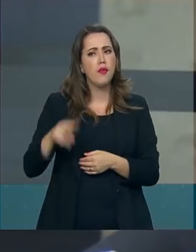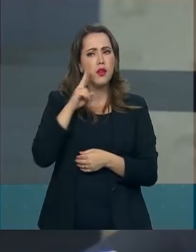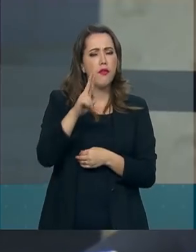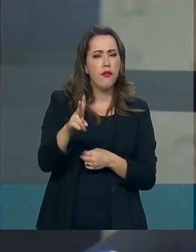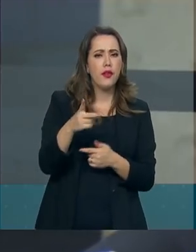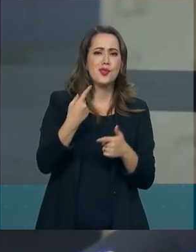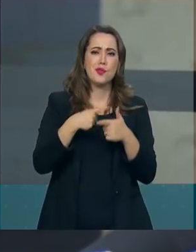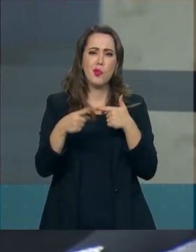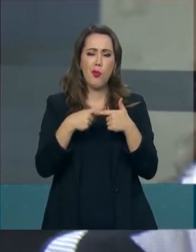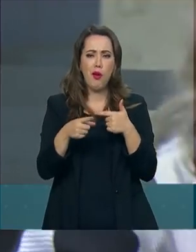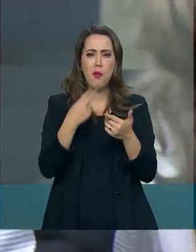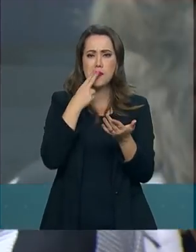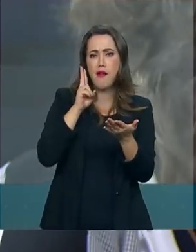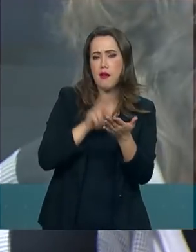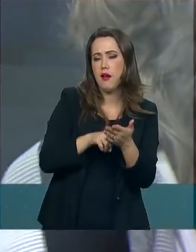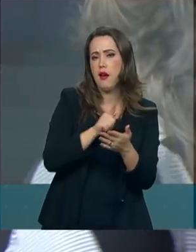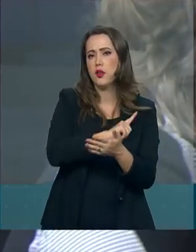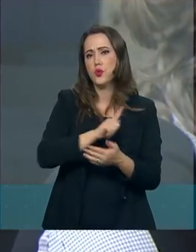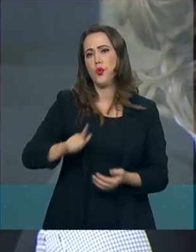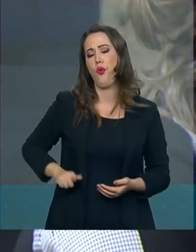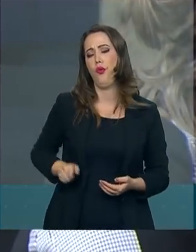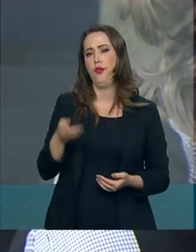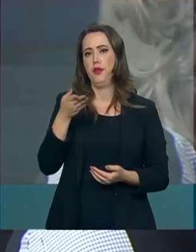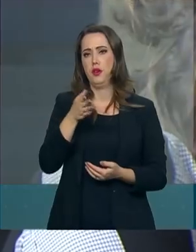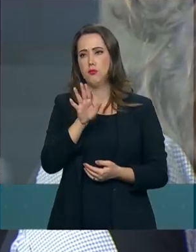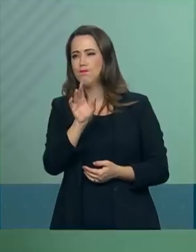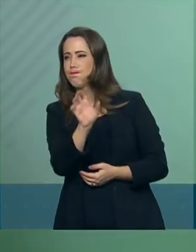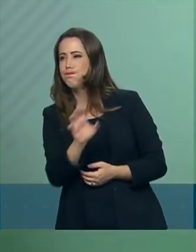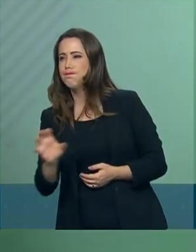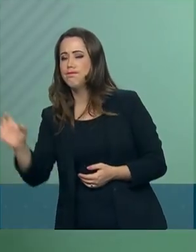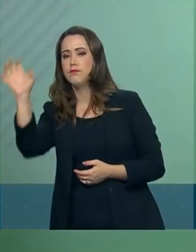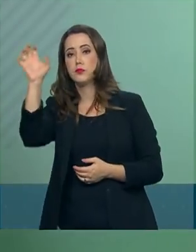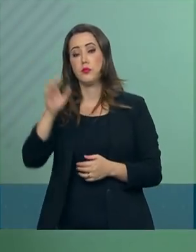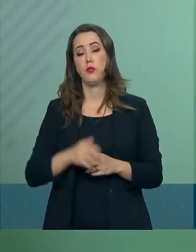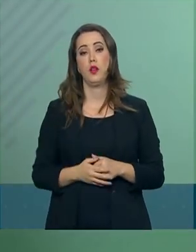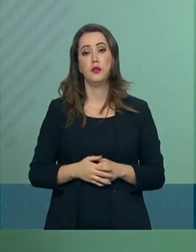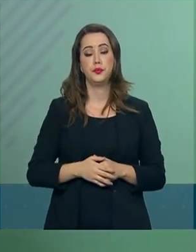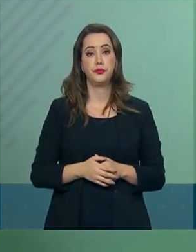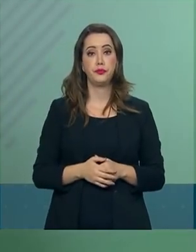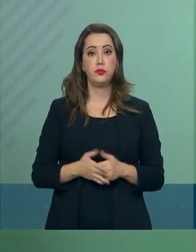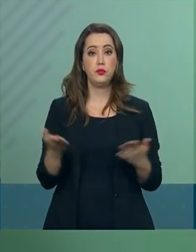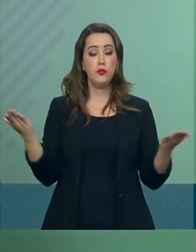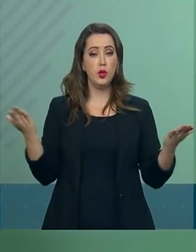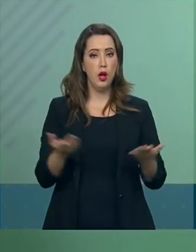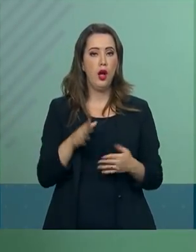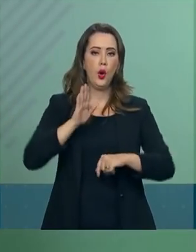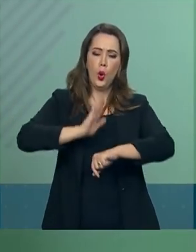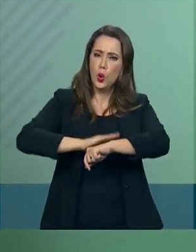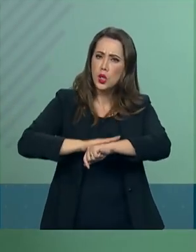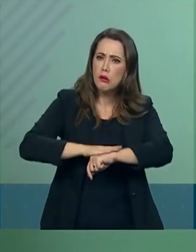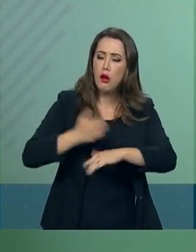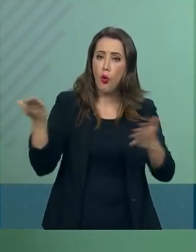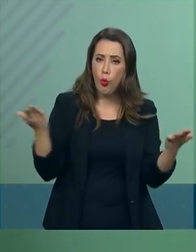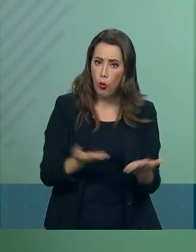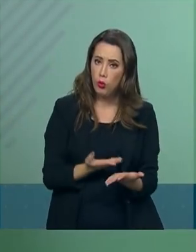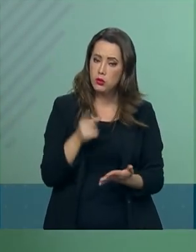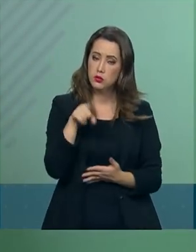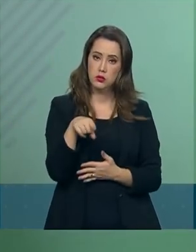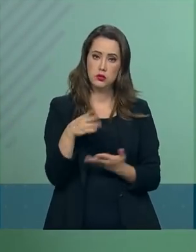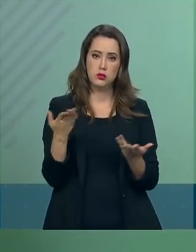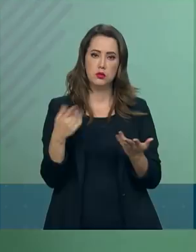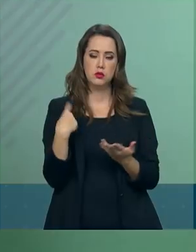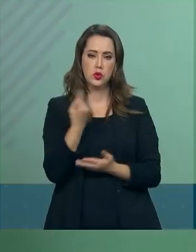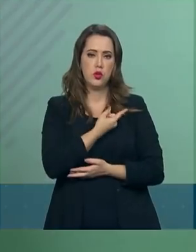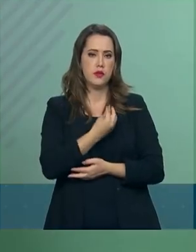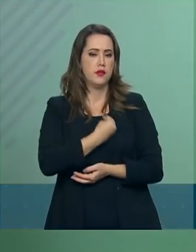se relaciona com essa questão? Também. Agora, neste momento, ou em torno do momento